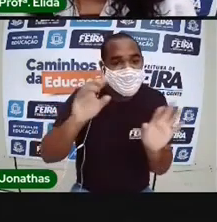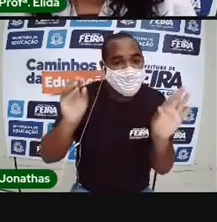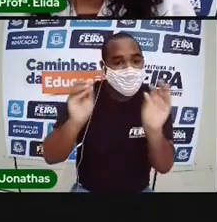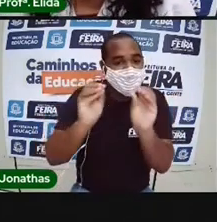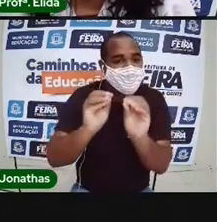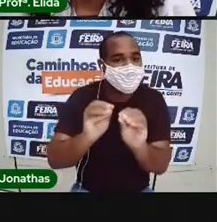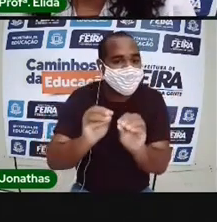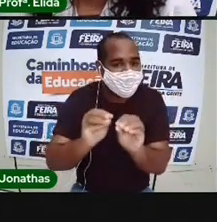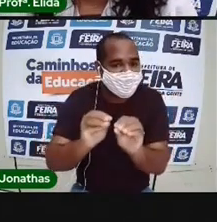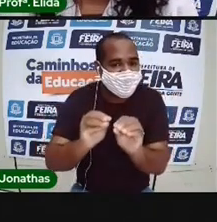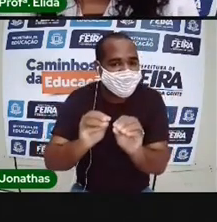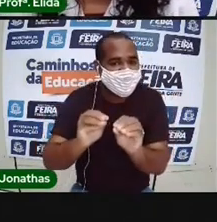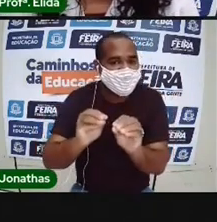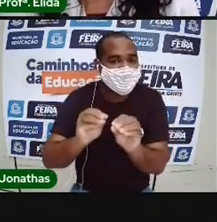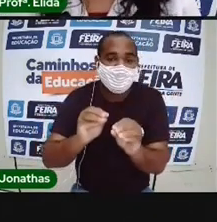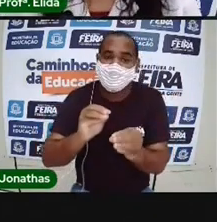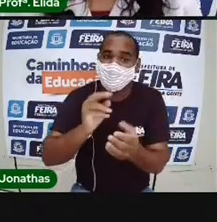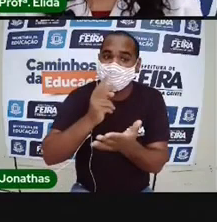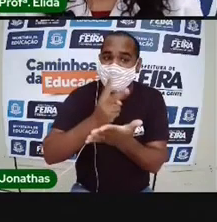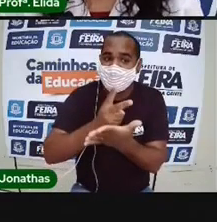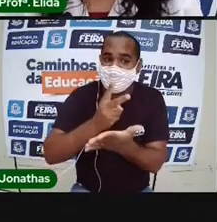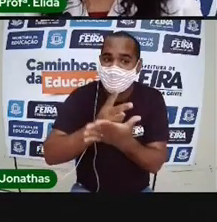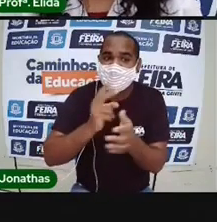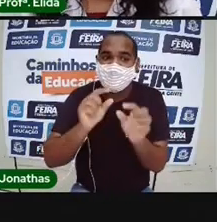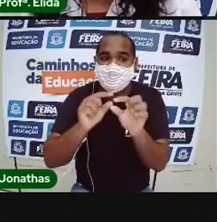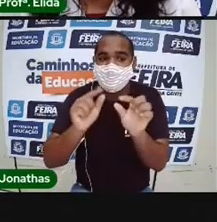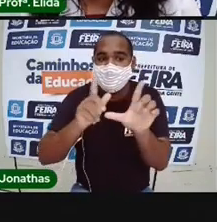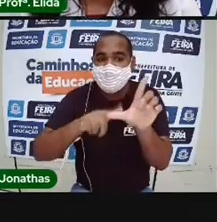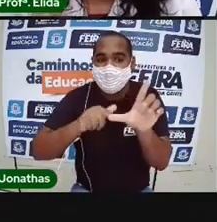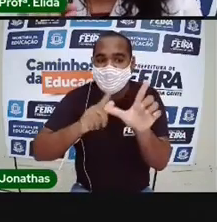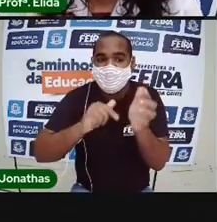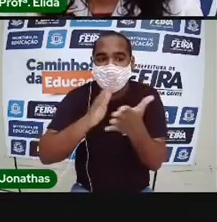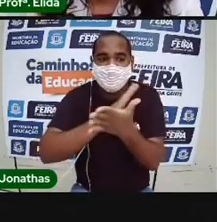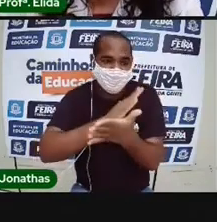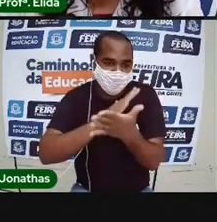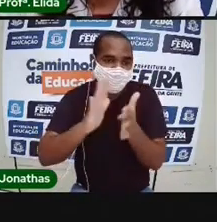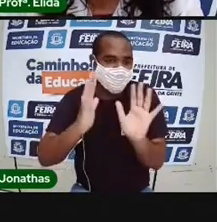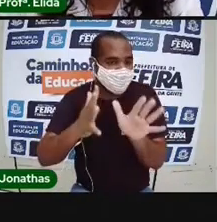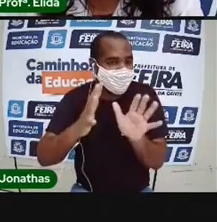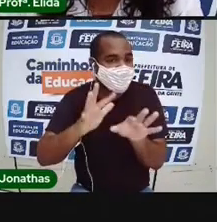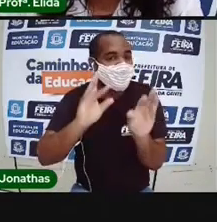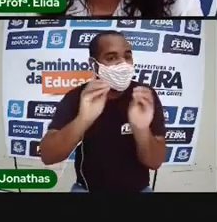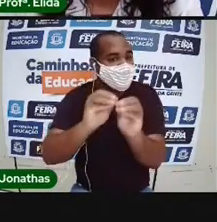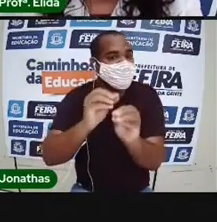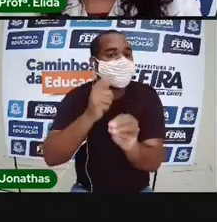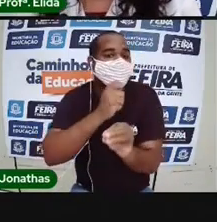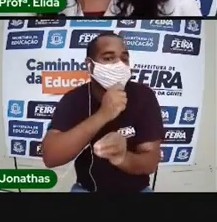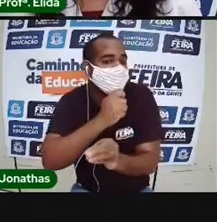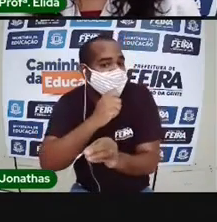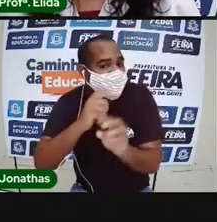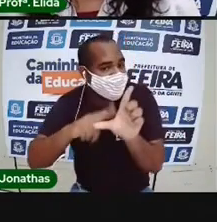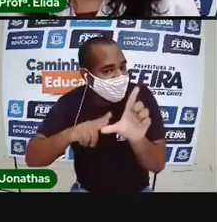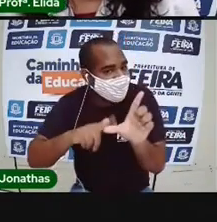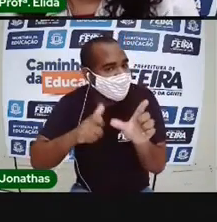Já tem algumas letras na cruzadinha, mas você só vai preencher o que está sem as letrinhas.